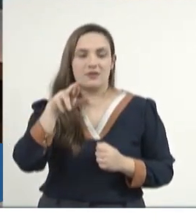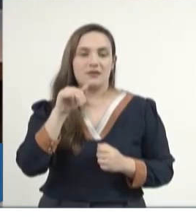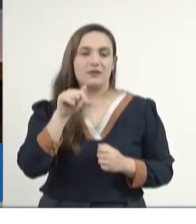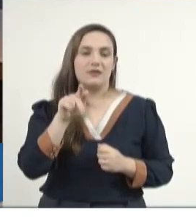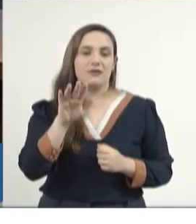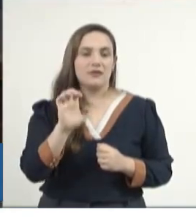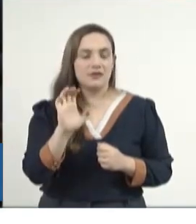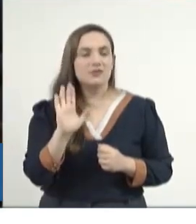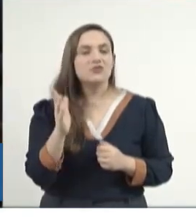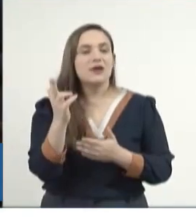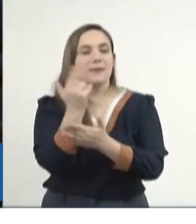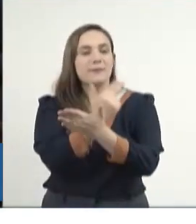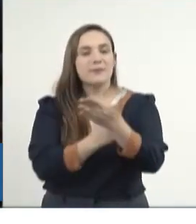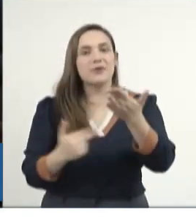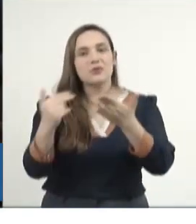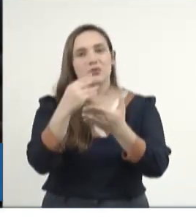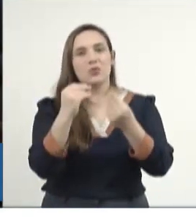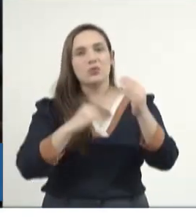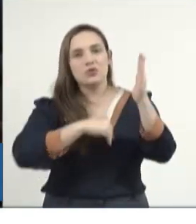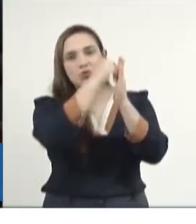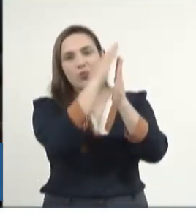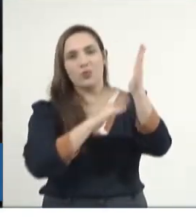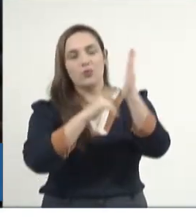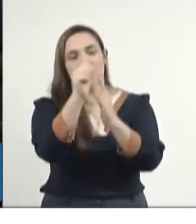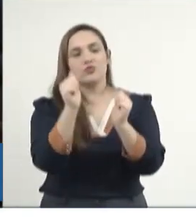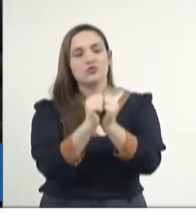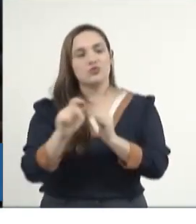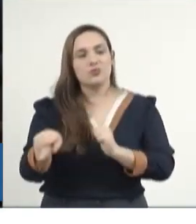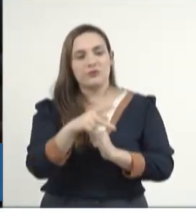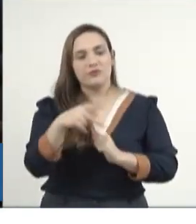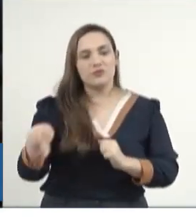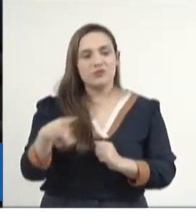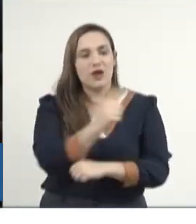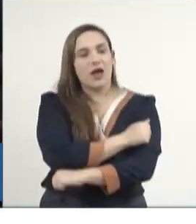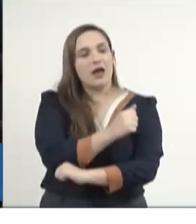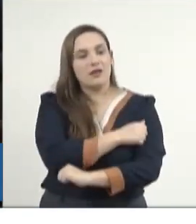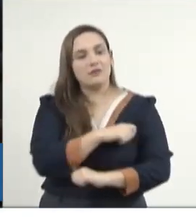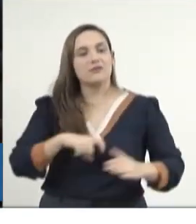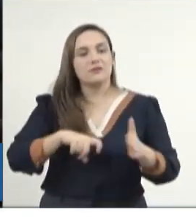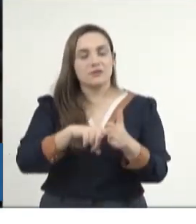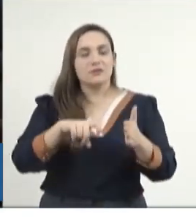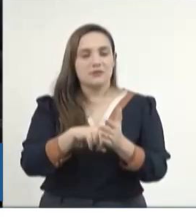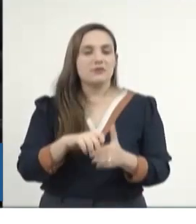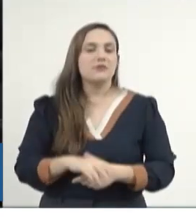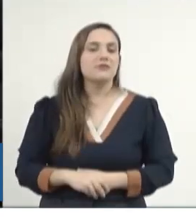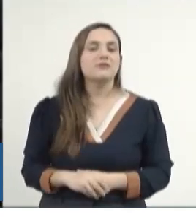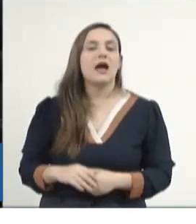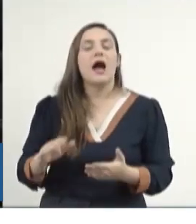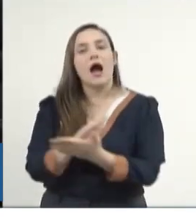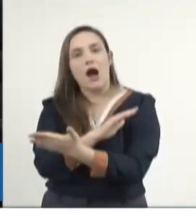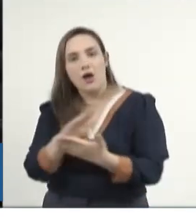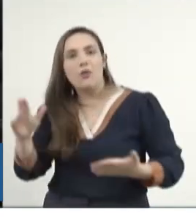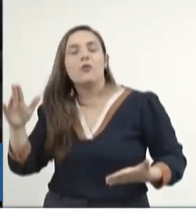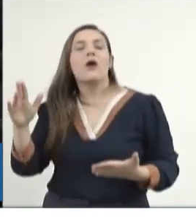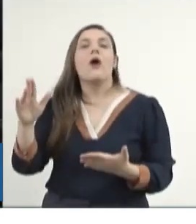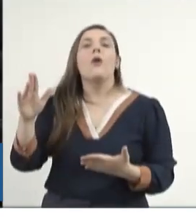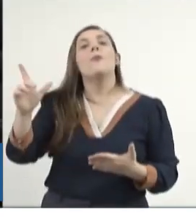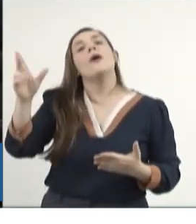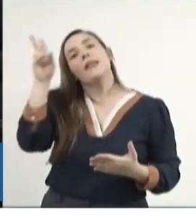pintamos muito muros com professores e alunos de Coxim, ainda restam algumas lembranças lá.